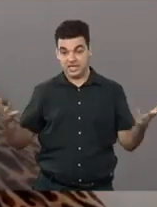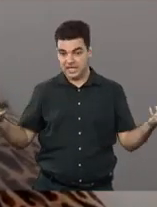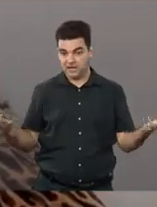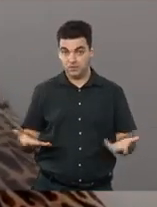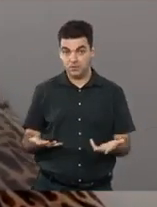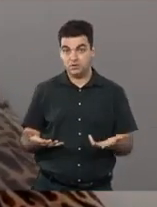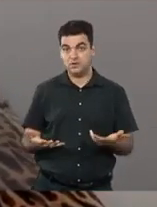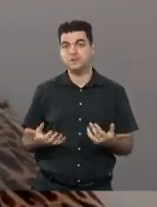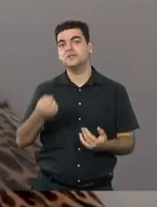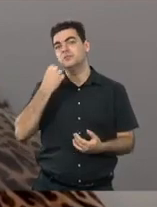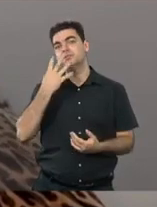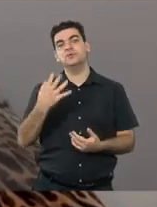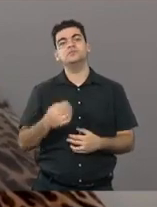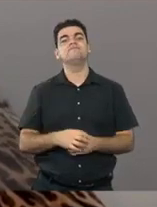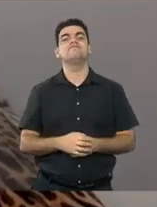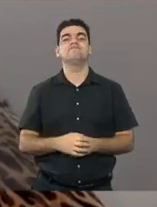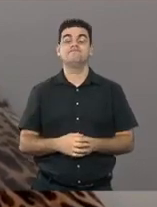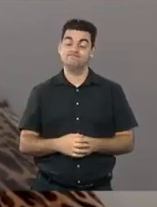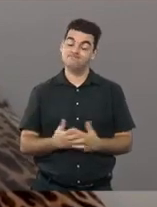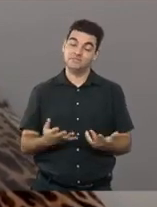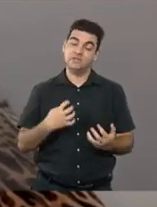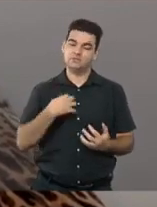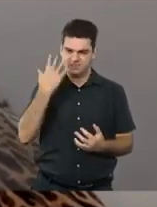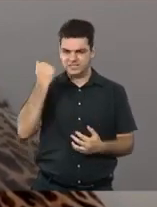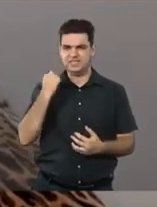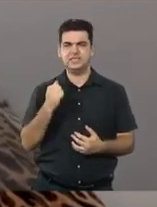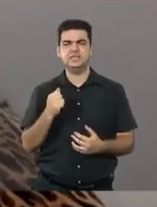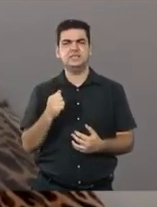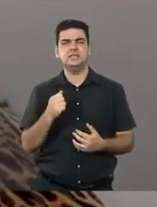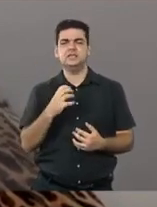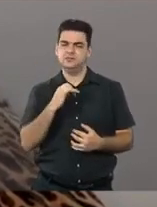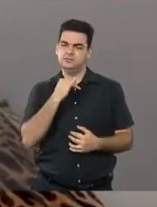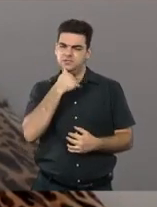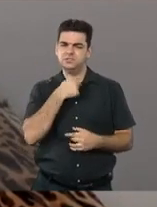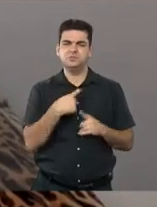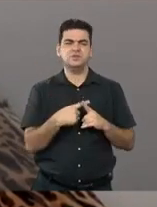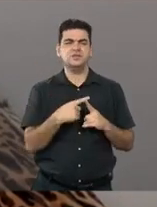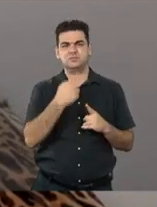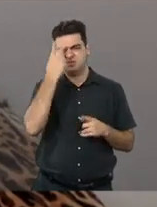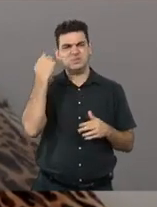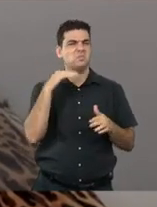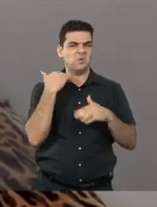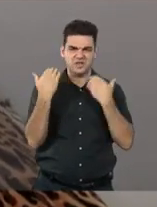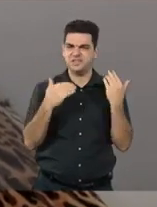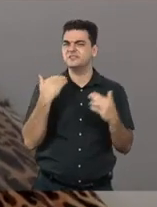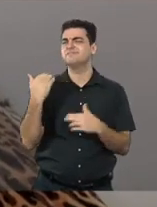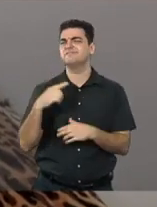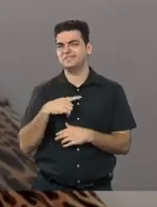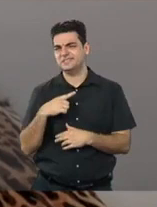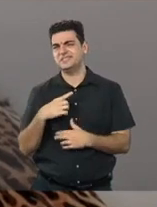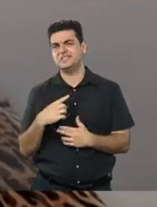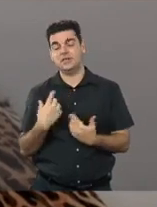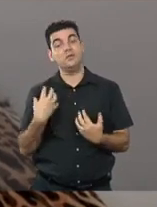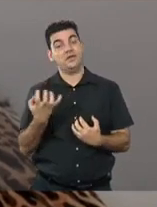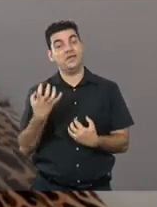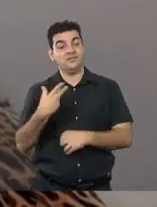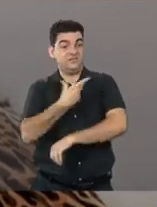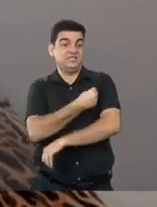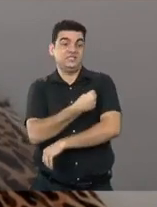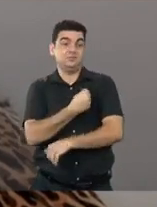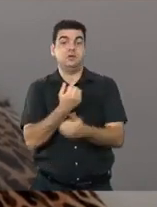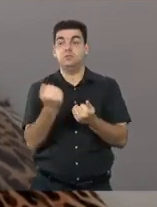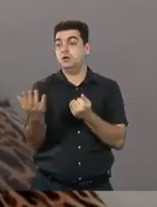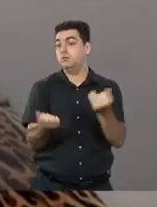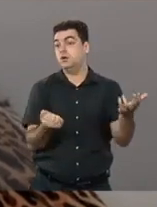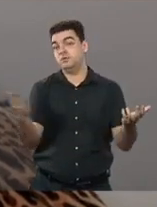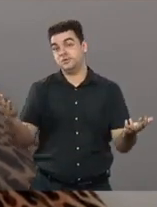assim, essa tristeza de tantas mortes, vocês sabem que eu estou super envolvida no Unidos pela vacina, porque não dá, a gente tem que